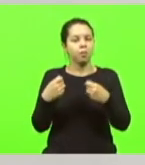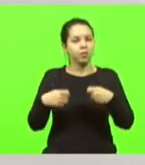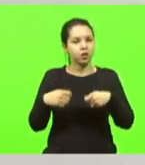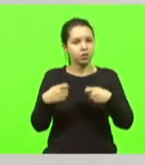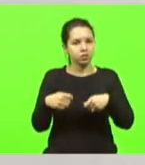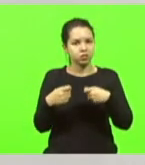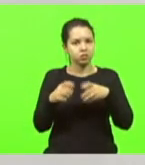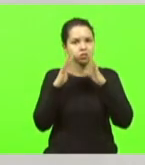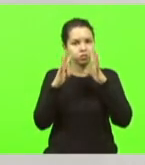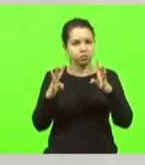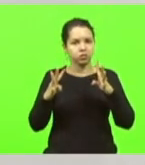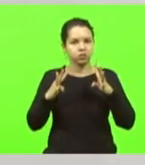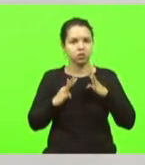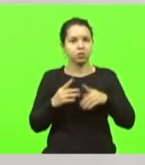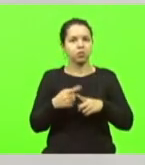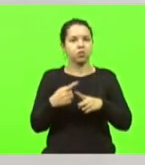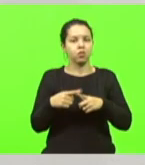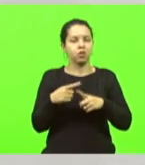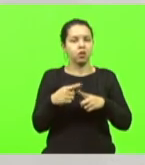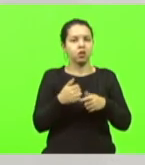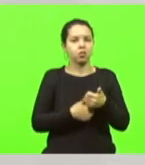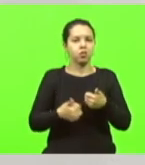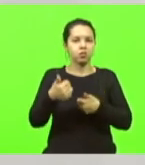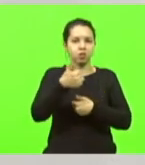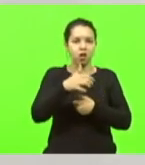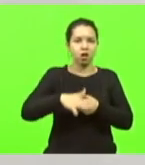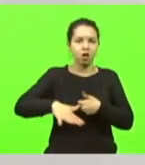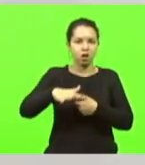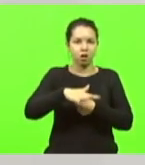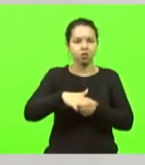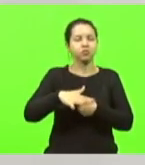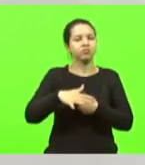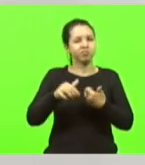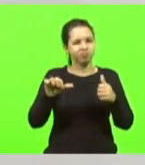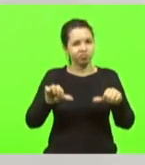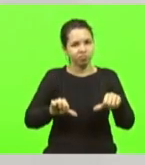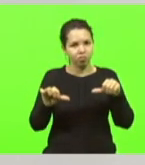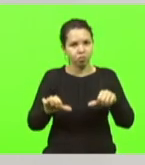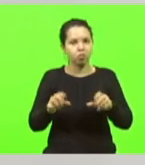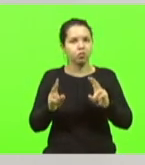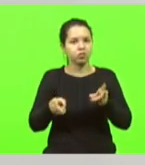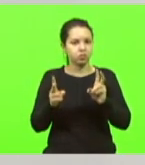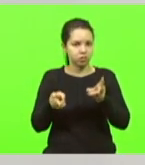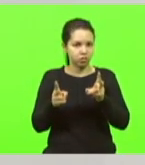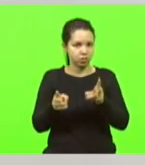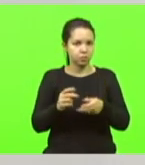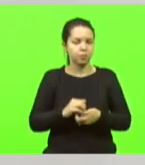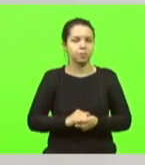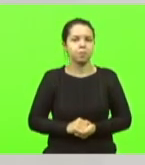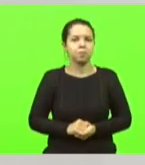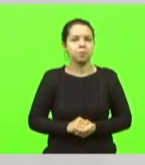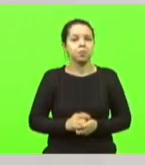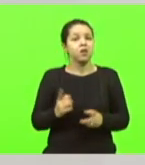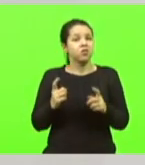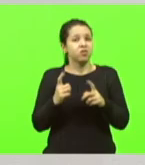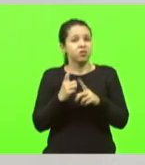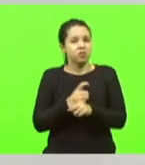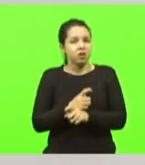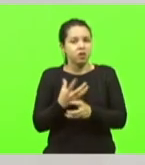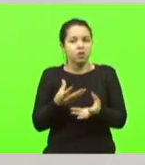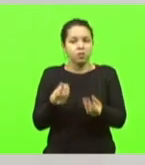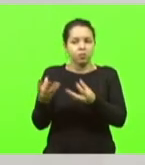pois as prioridades do nosso setor sempre foram caóticas, trazendo dificuldades para milhares de empresários.